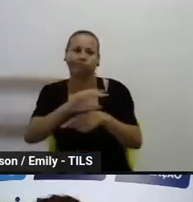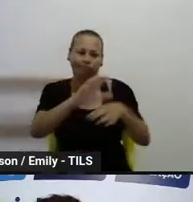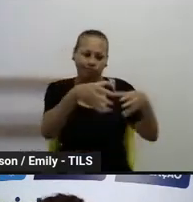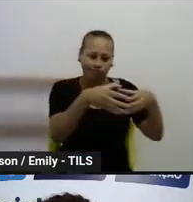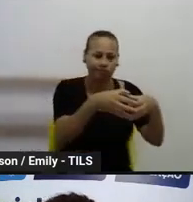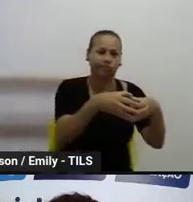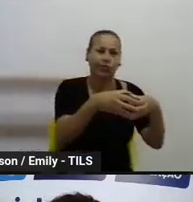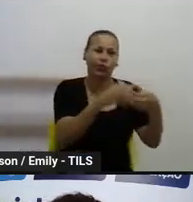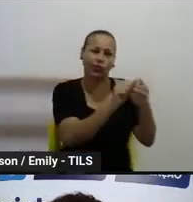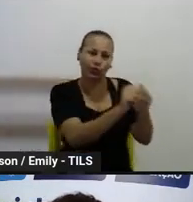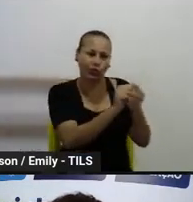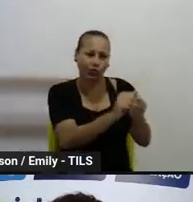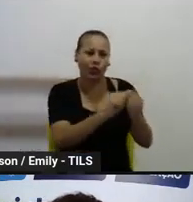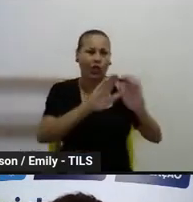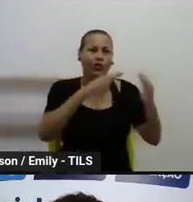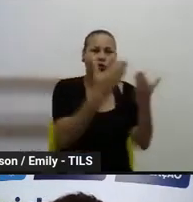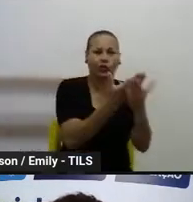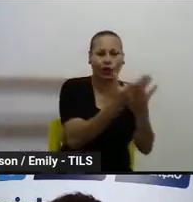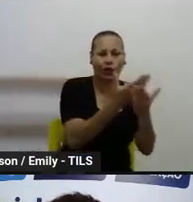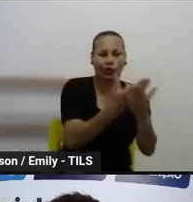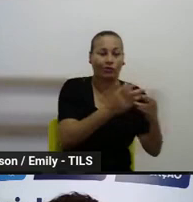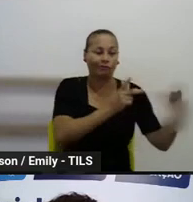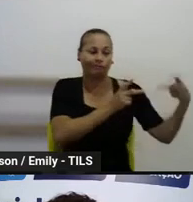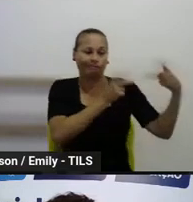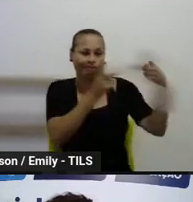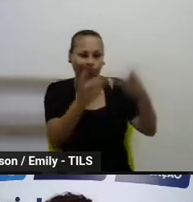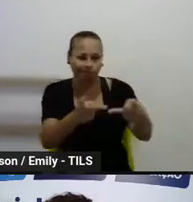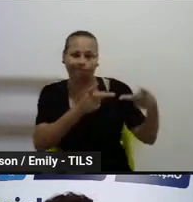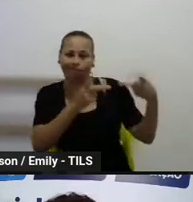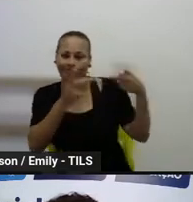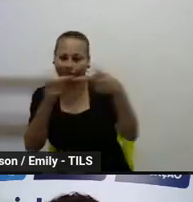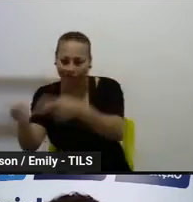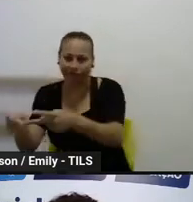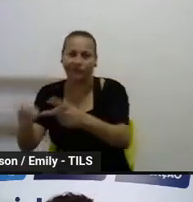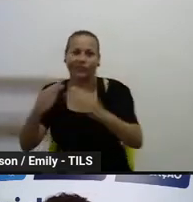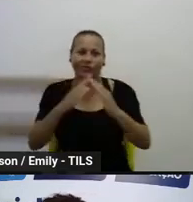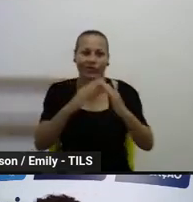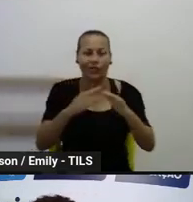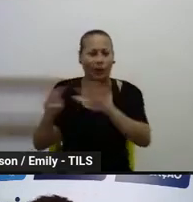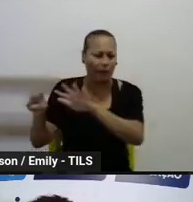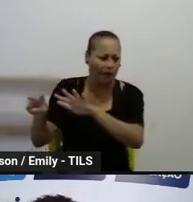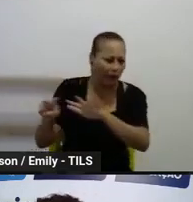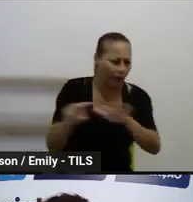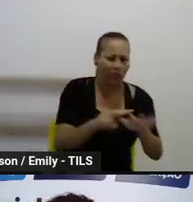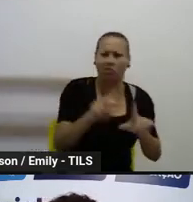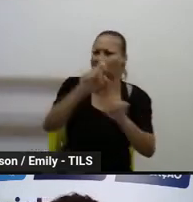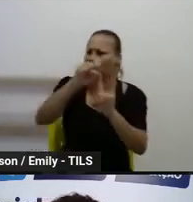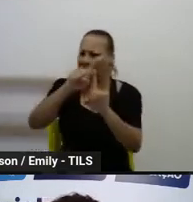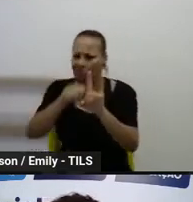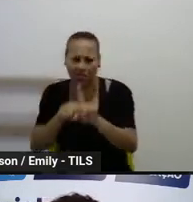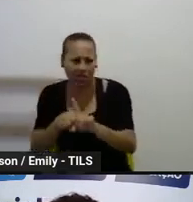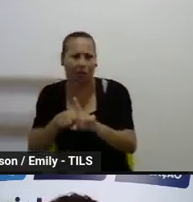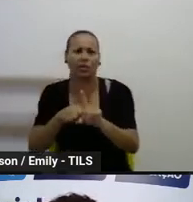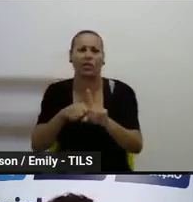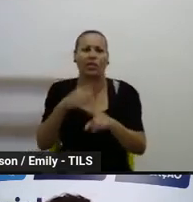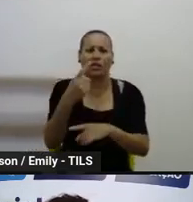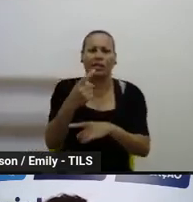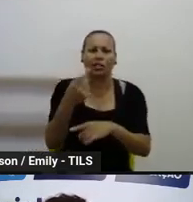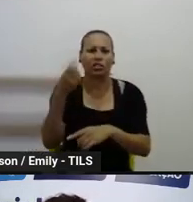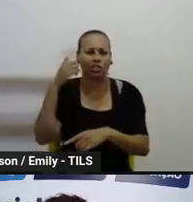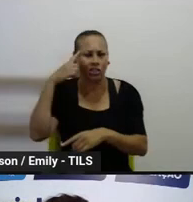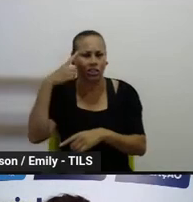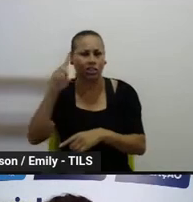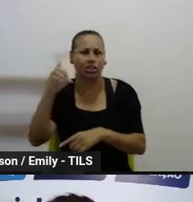de escolas e farão essas visitas sistematicamente ou semanalmente ou quinzenalmente às escolas